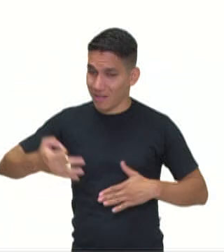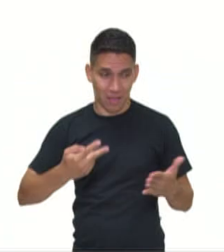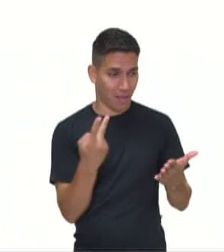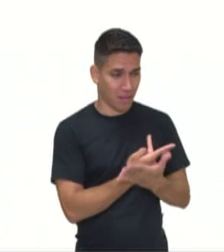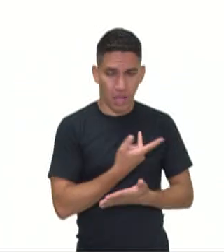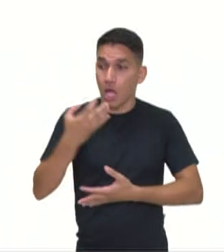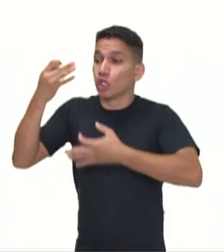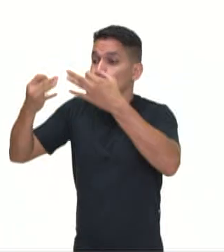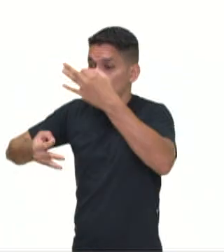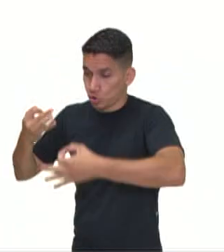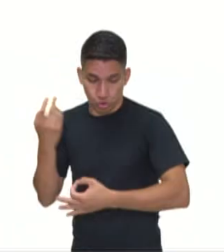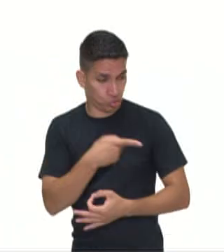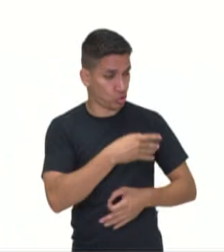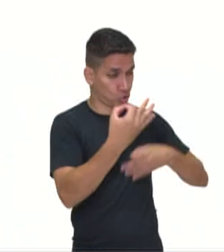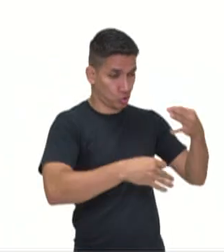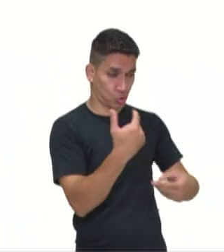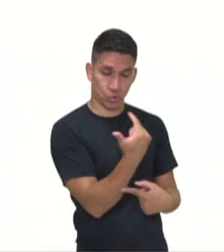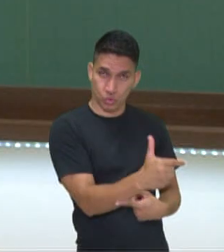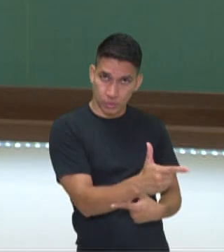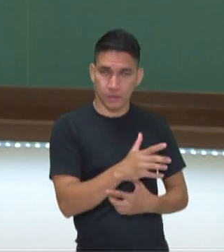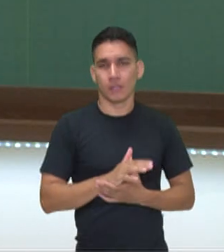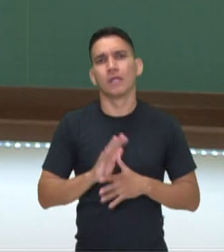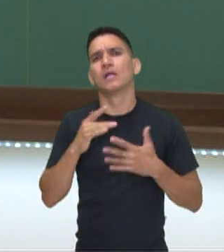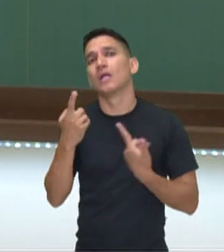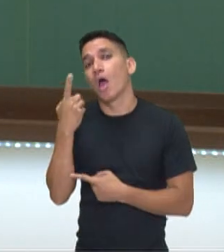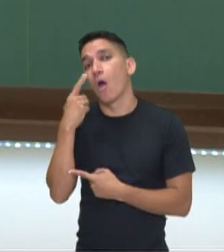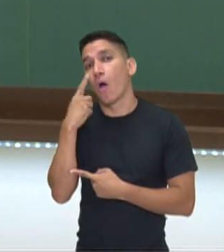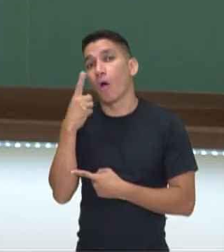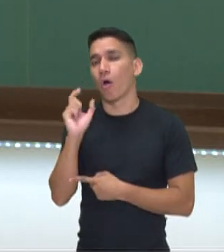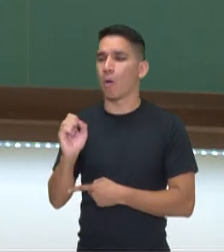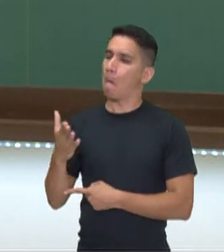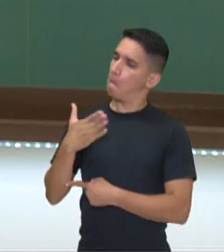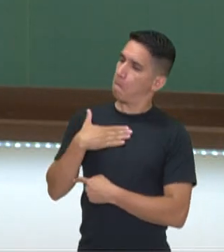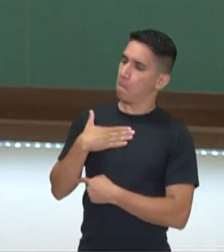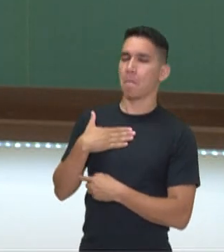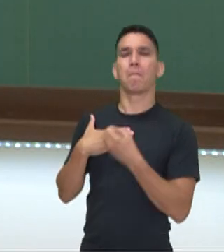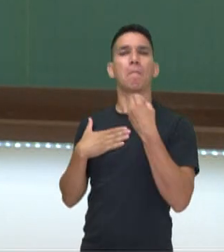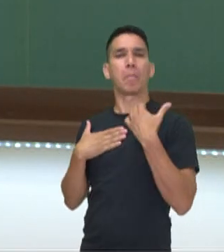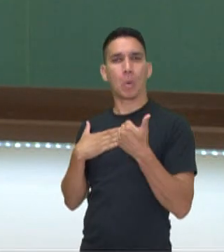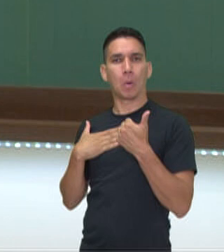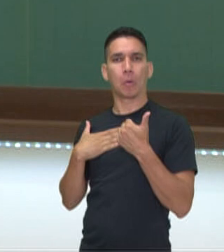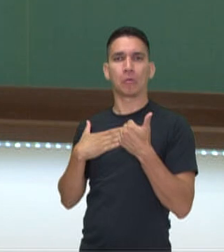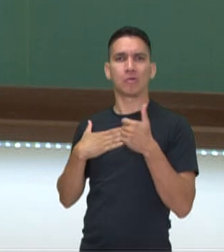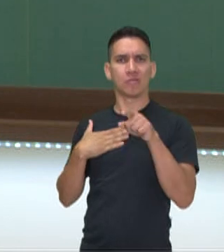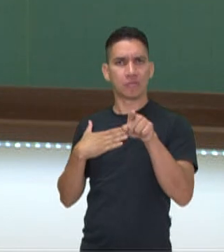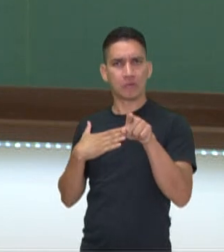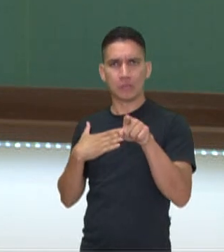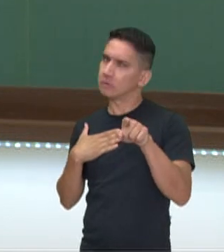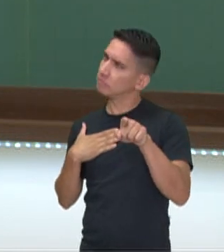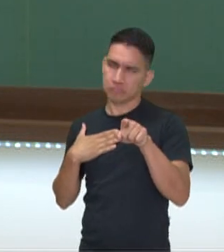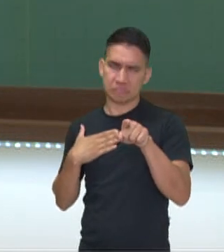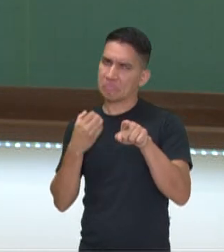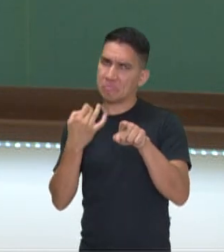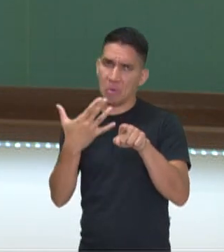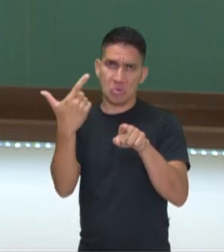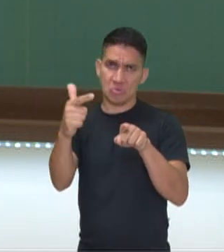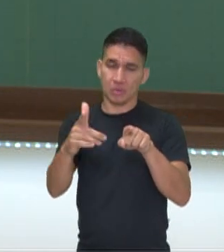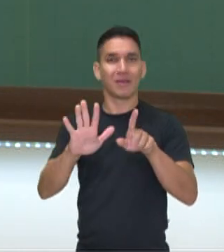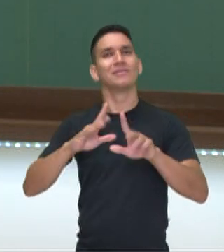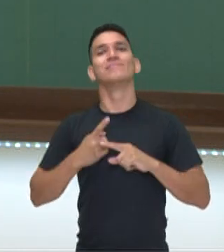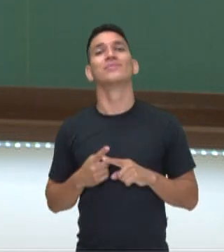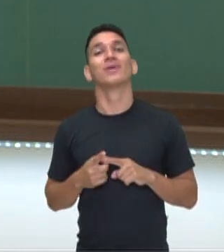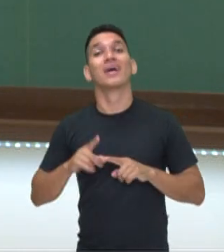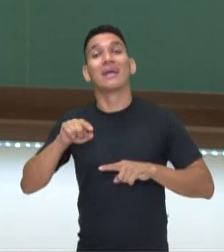injusto, tá? Então é muito clássica aquela ideia de que o que é bom pra mim pode não ser bom pra você. Por quê? Porque esses